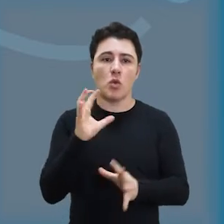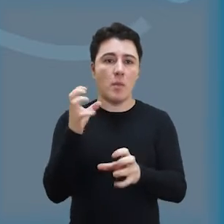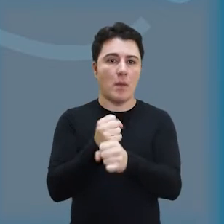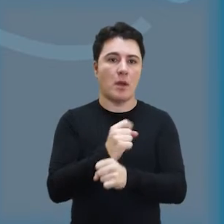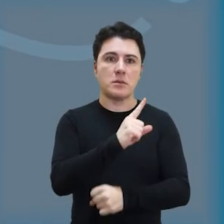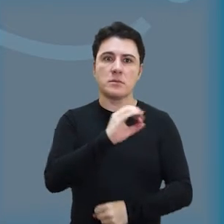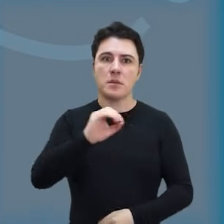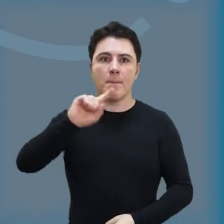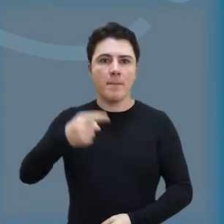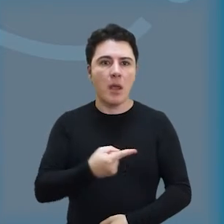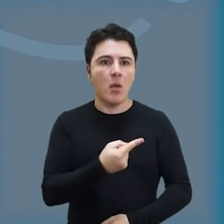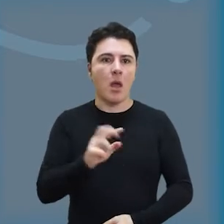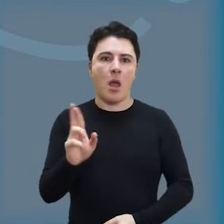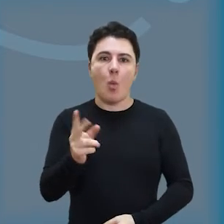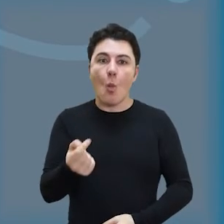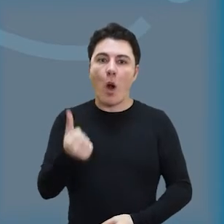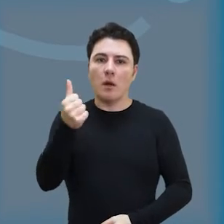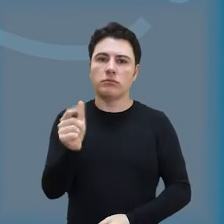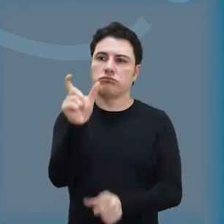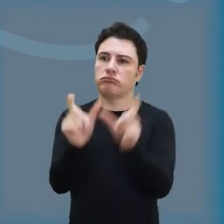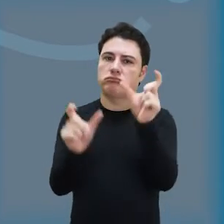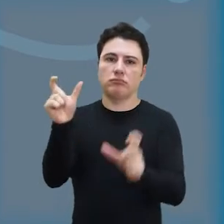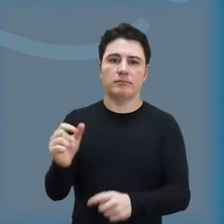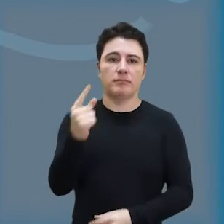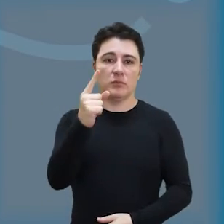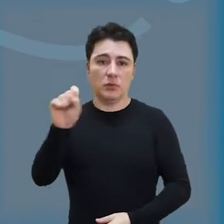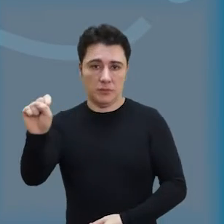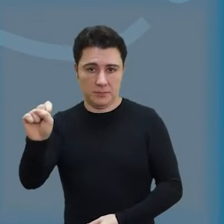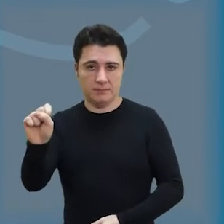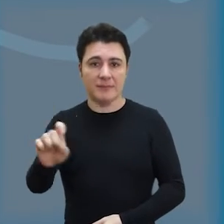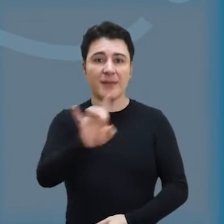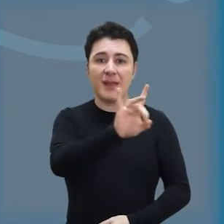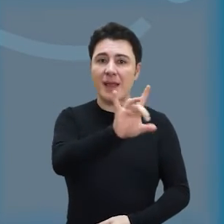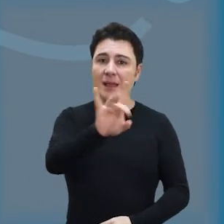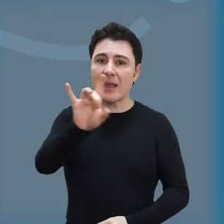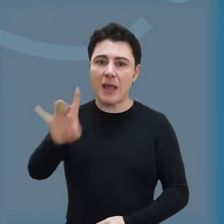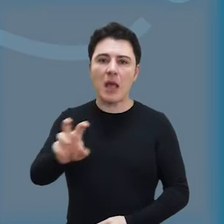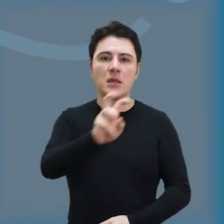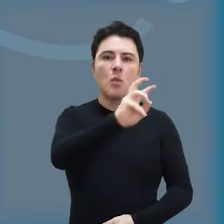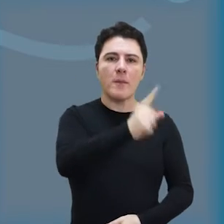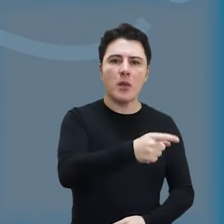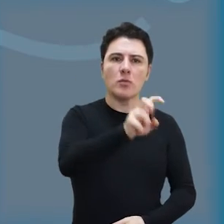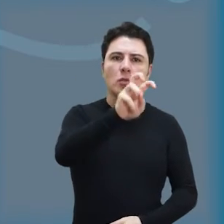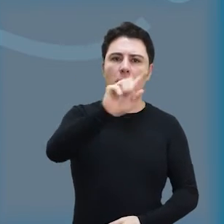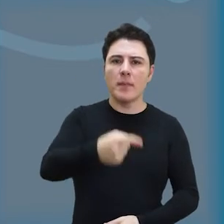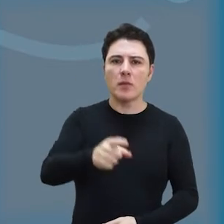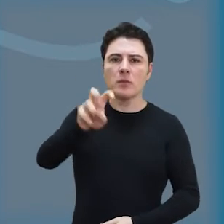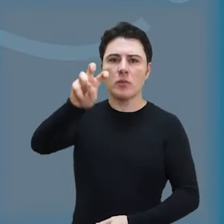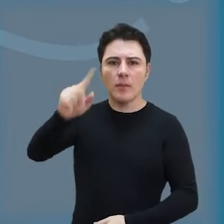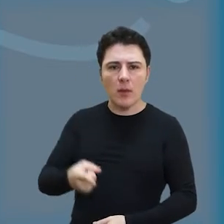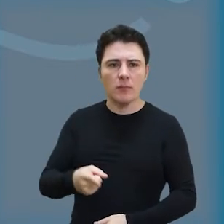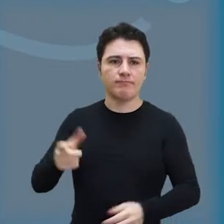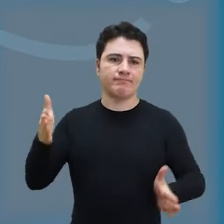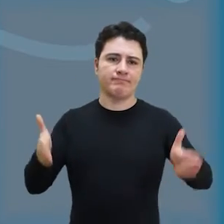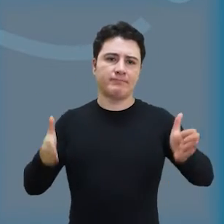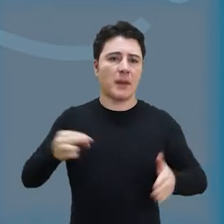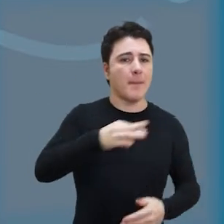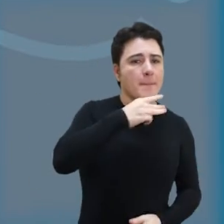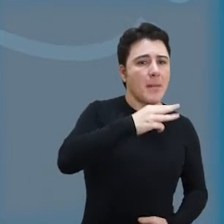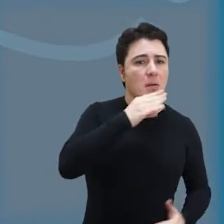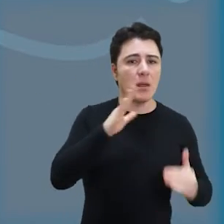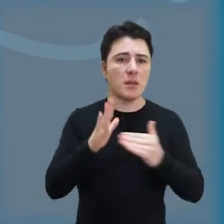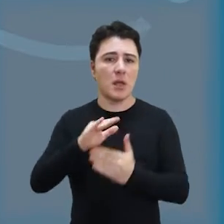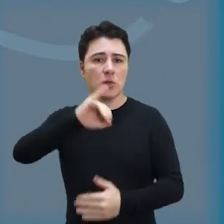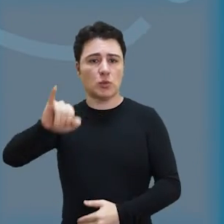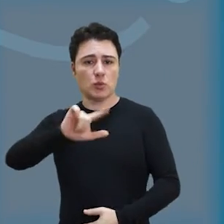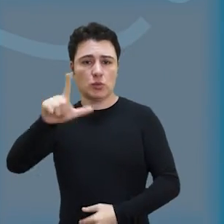R$ 100 mil para o atendimento de 18 pacientes, sendo aproximadamente R$ 5 mil para cada um, de março a julho de